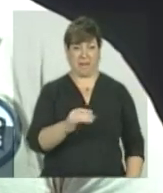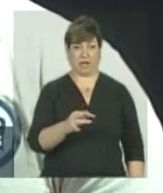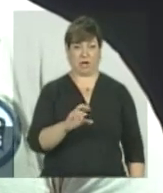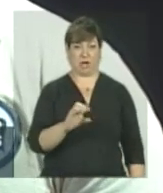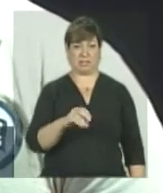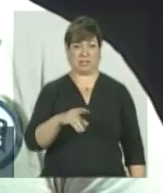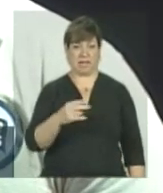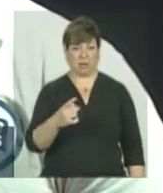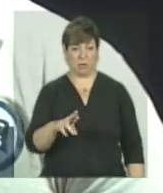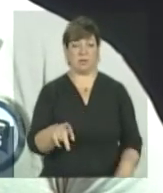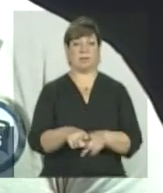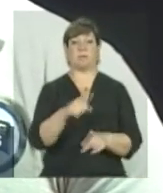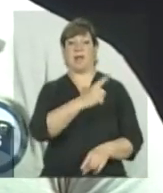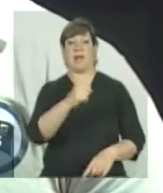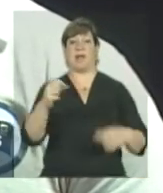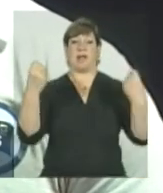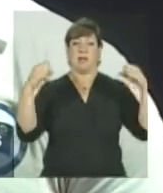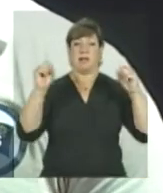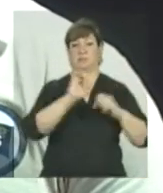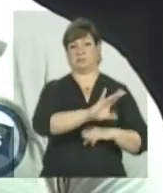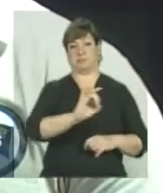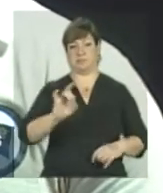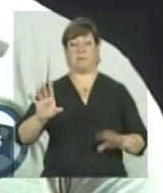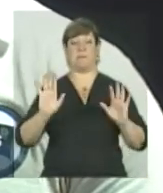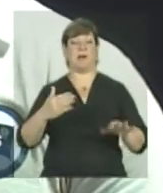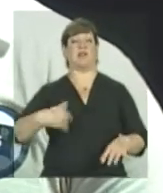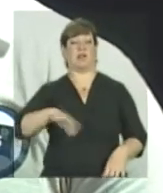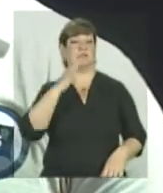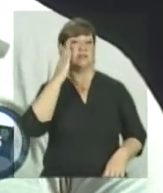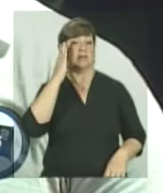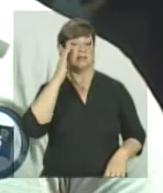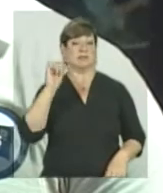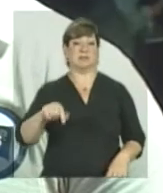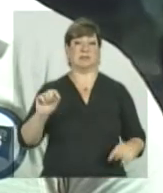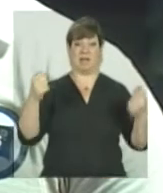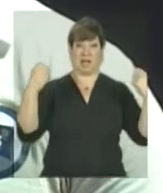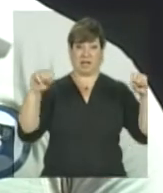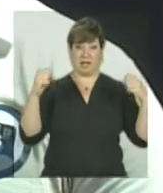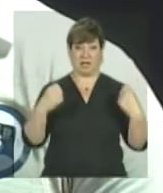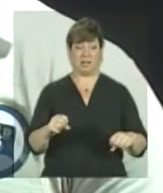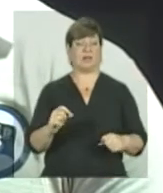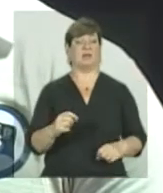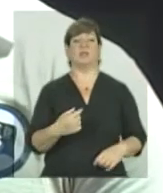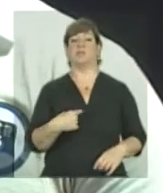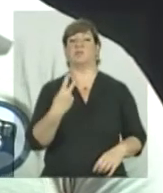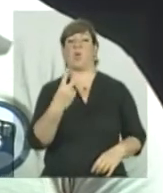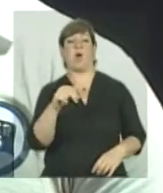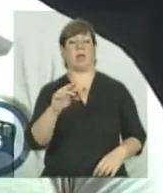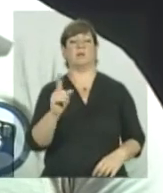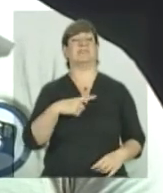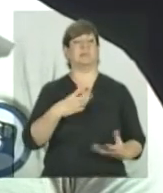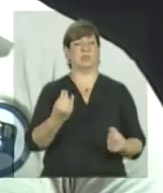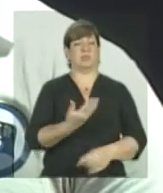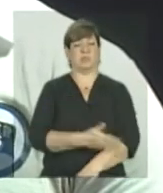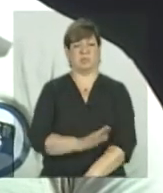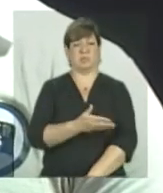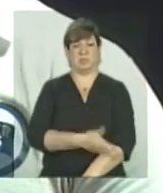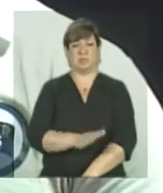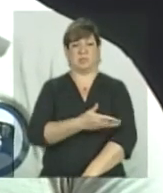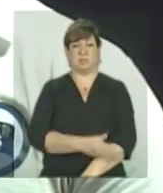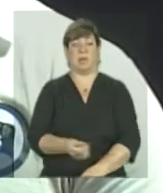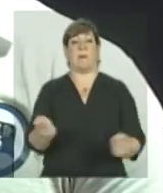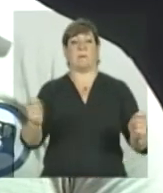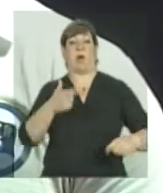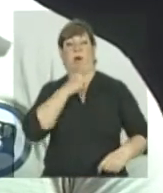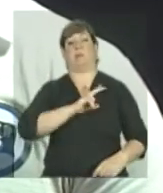individual. Mas a gente sabe que o atleta não faz no ano, em dois anos. São muitos anos de treinamento para você ter um